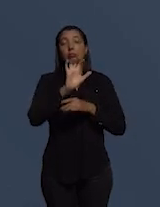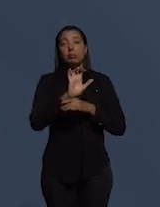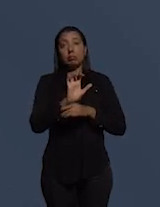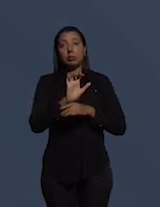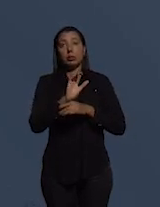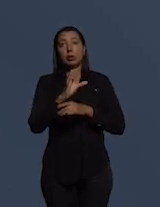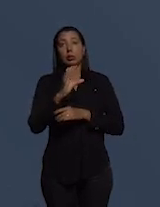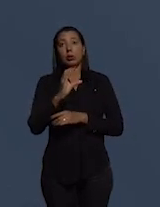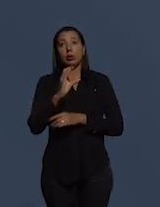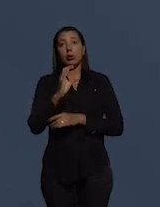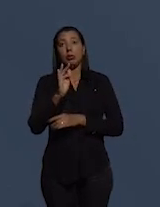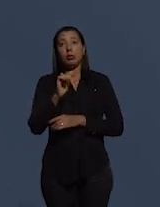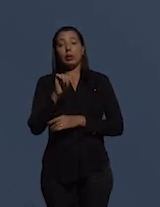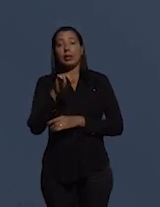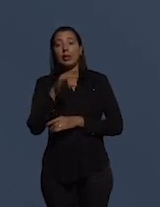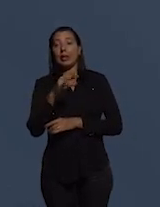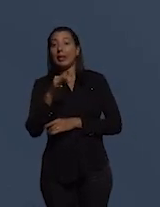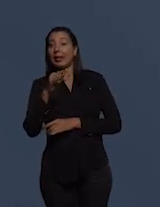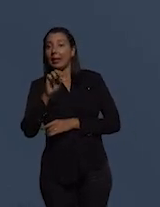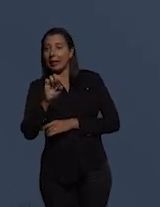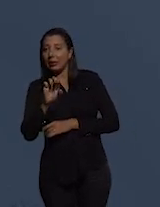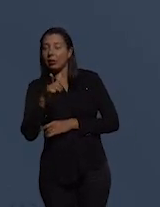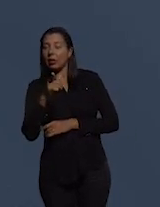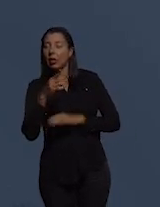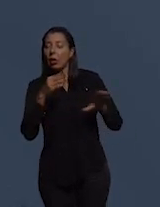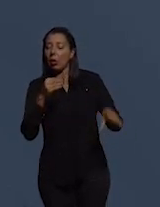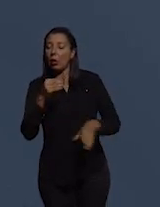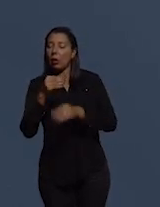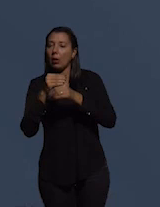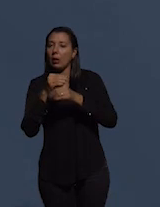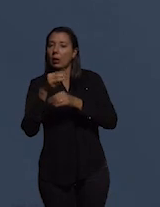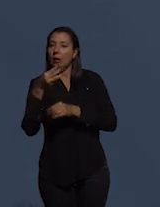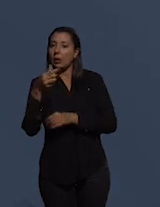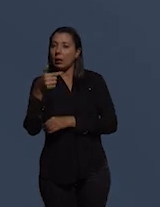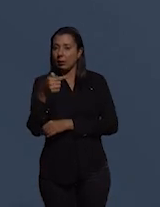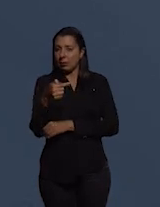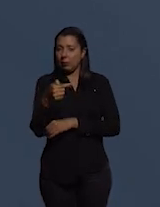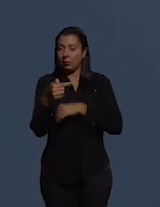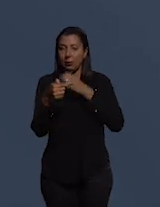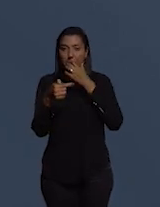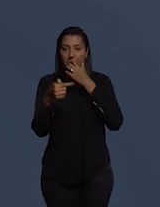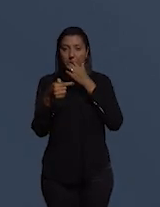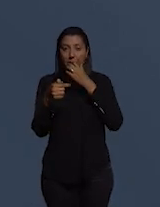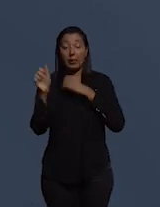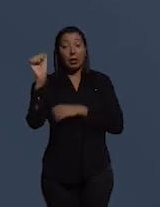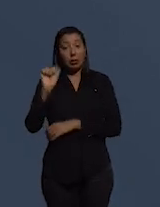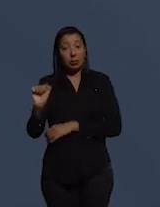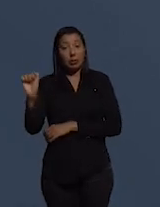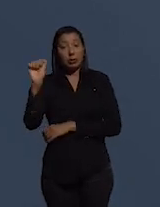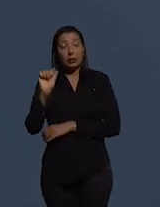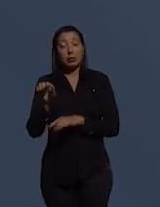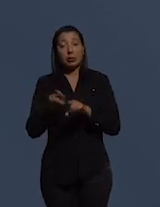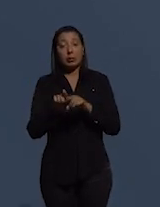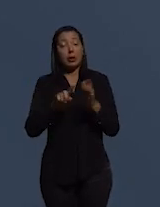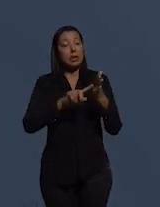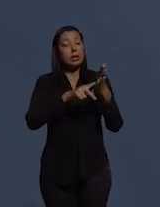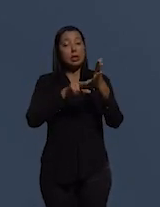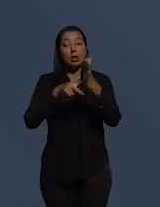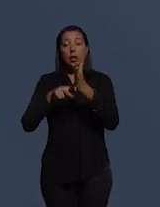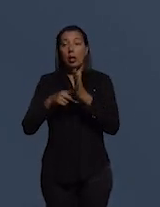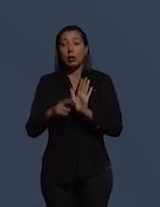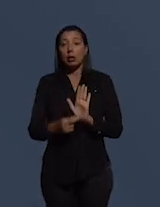Fonacate, uma entidade que congrega 37 associações e sindicatos que